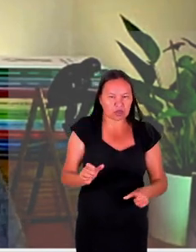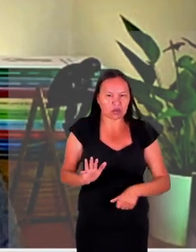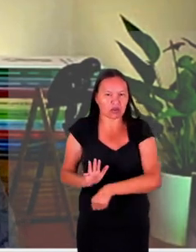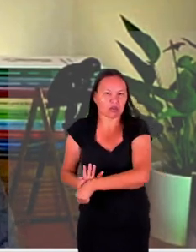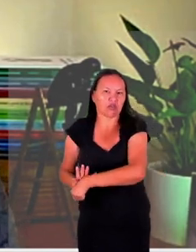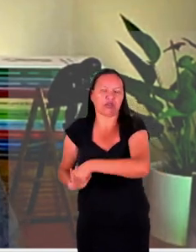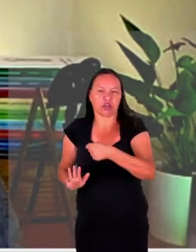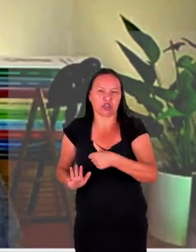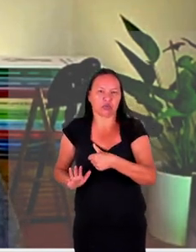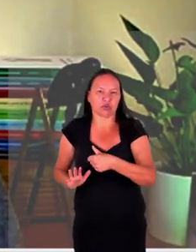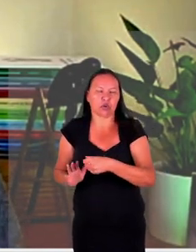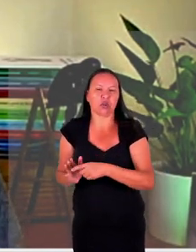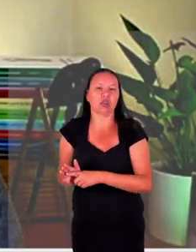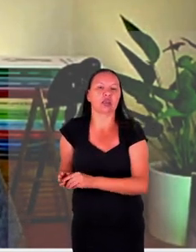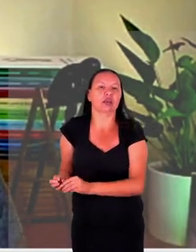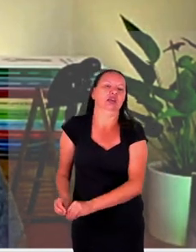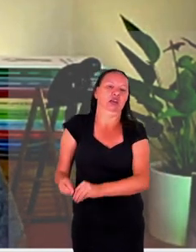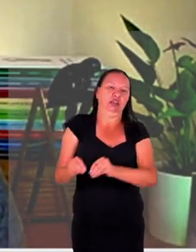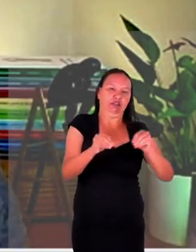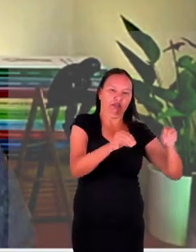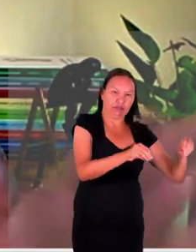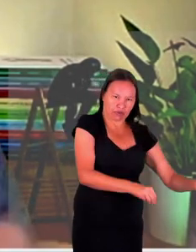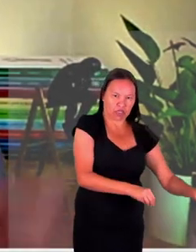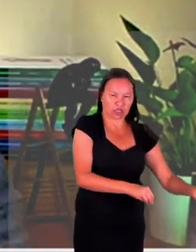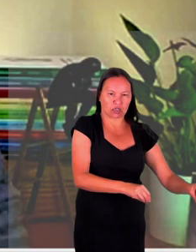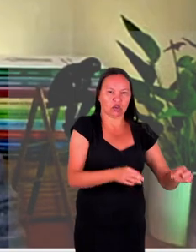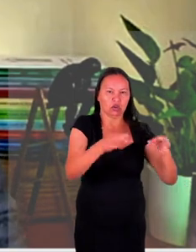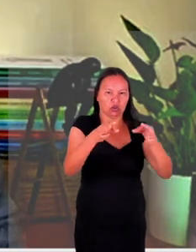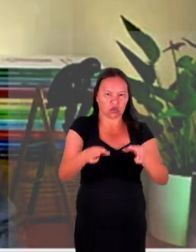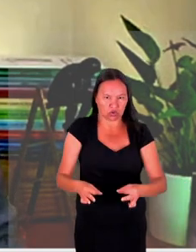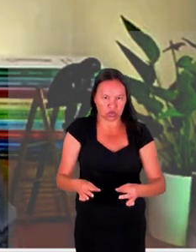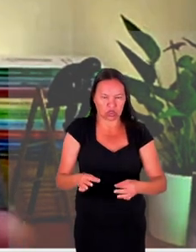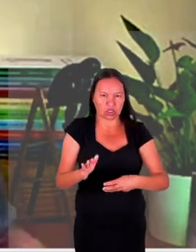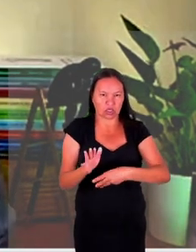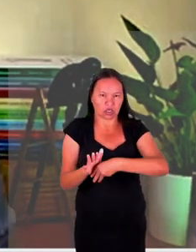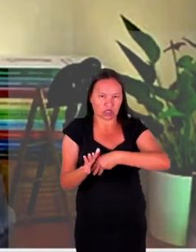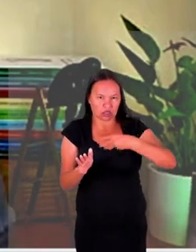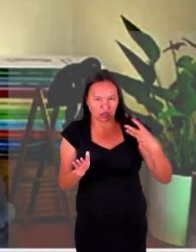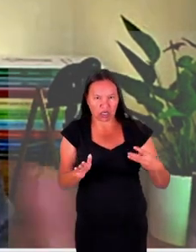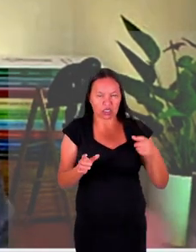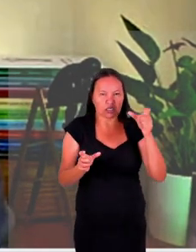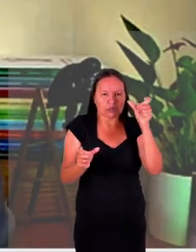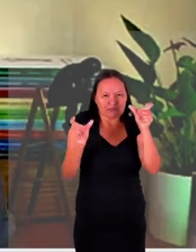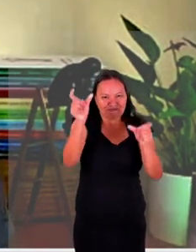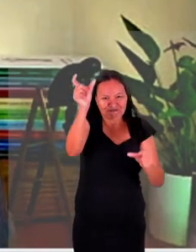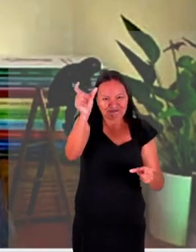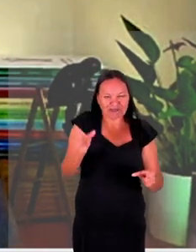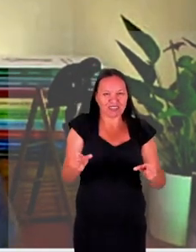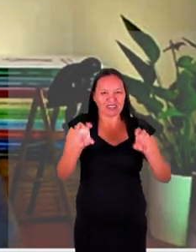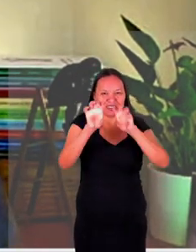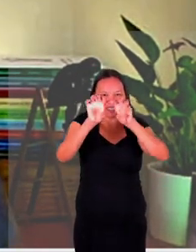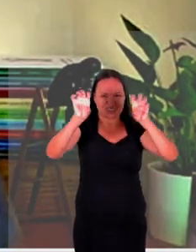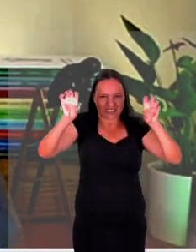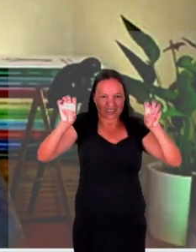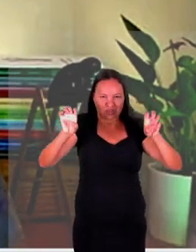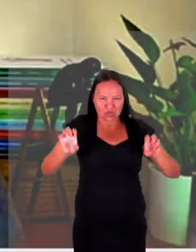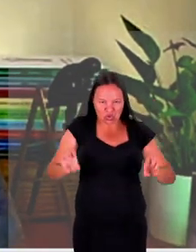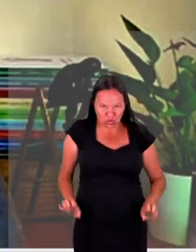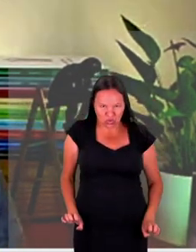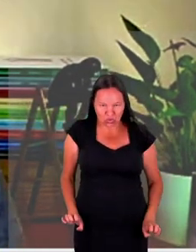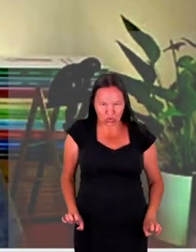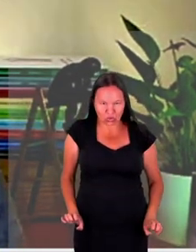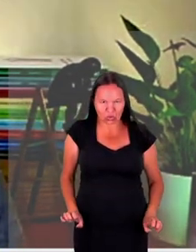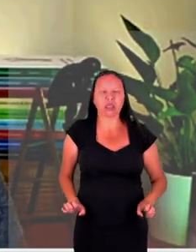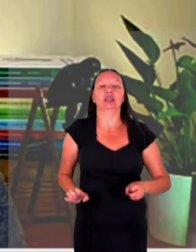levadas ao juízo de instrução porque as três estruturas vamos dizer as três instâncias por assim dizer do